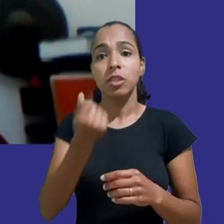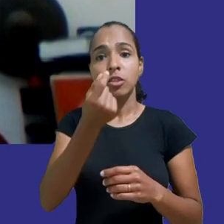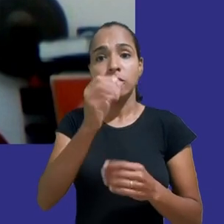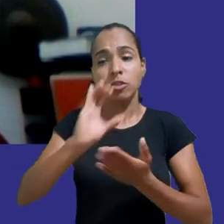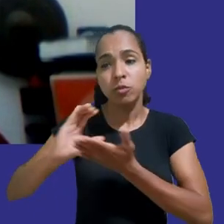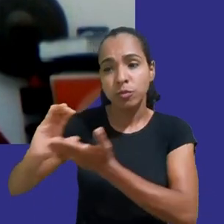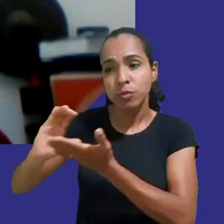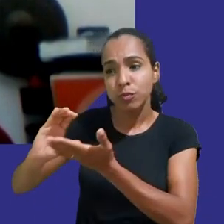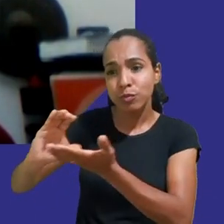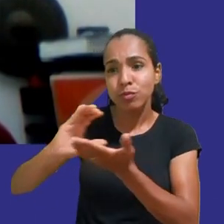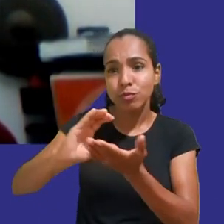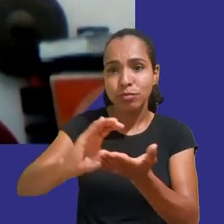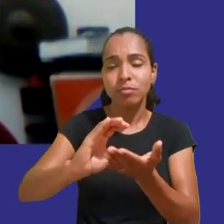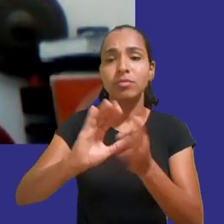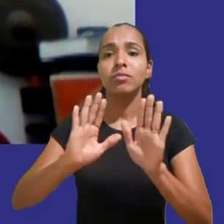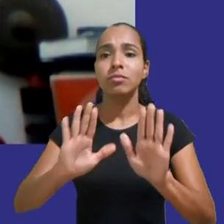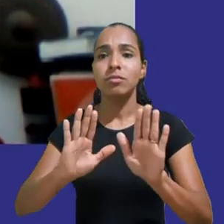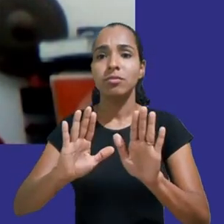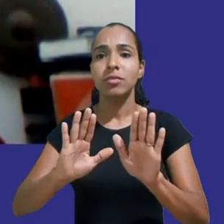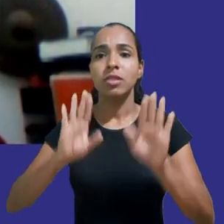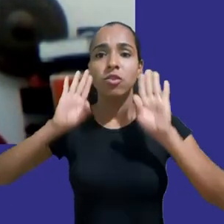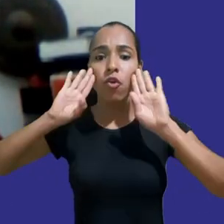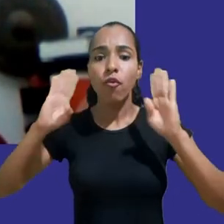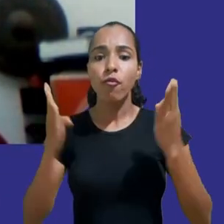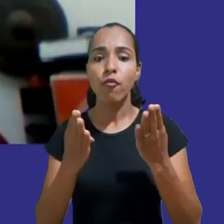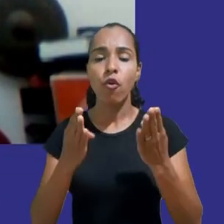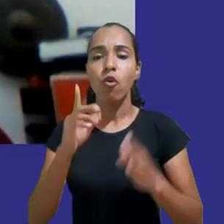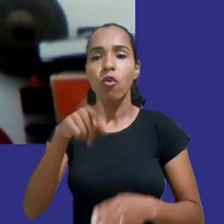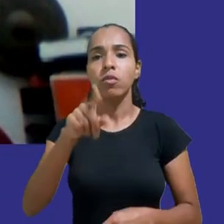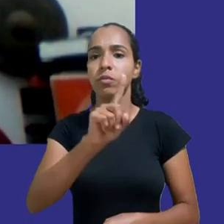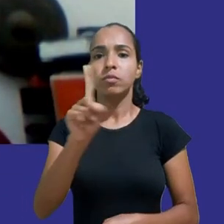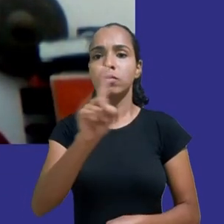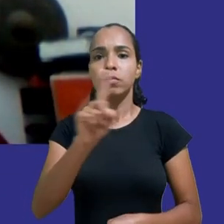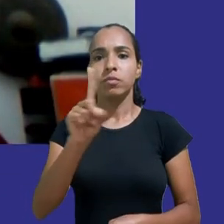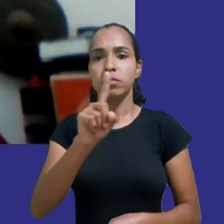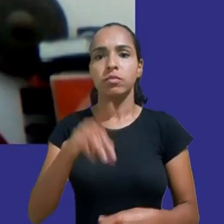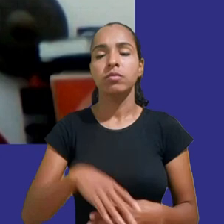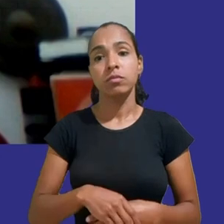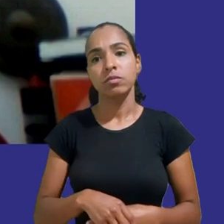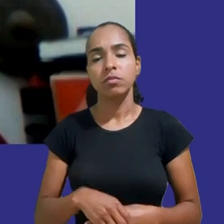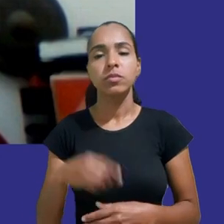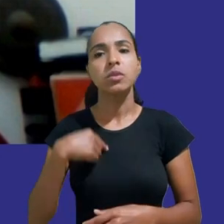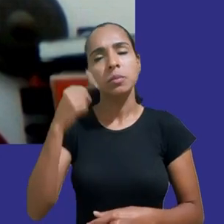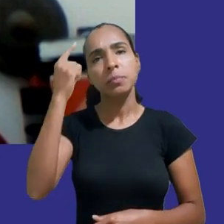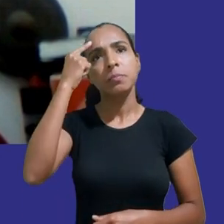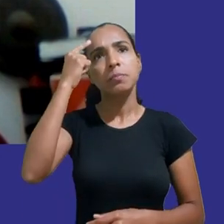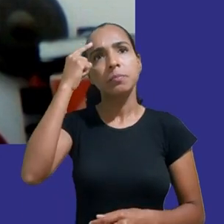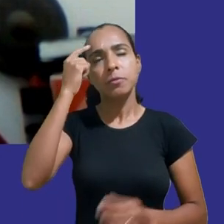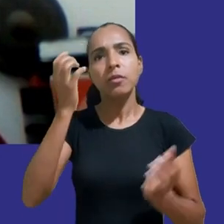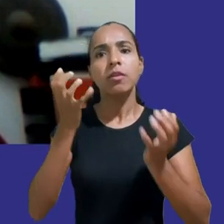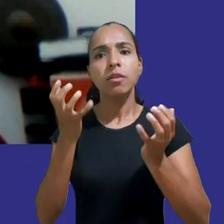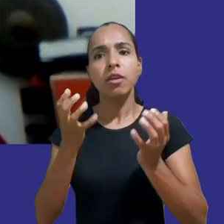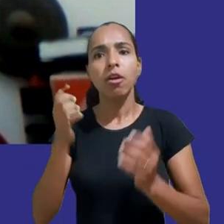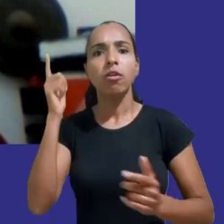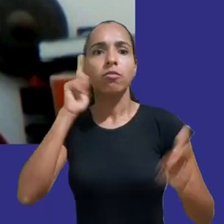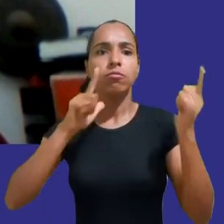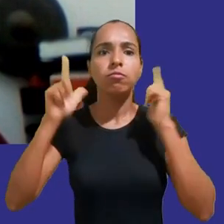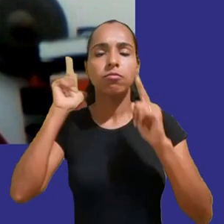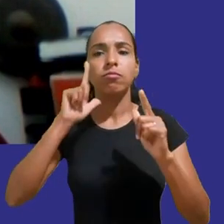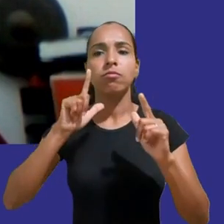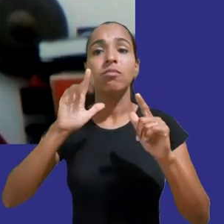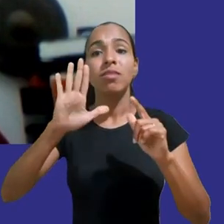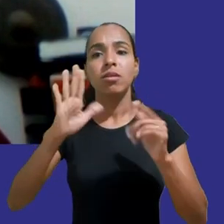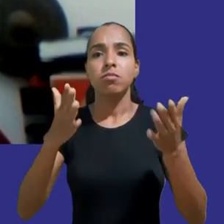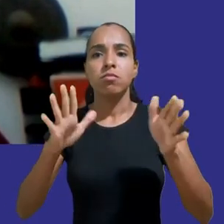mobilizar este processo que caso seja bem sucedido terá abrangido quase cinco anos de trâmites judiciais